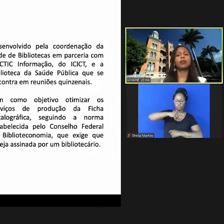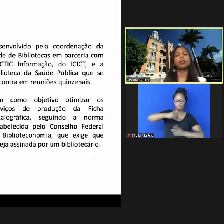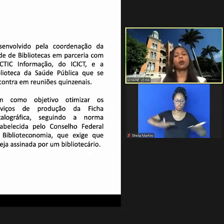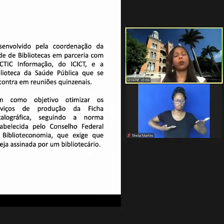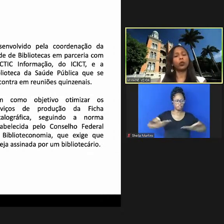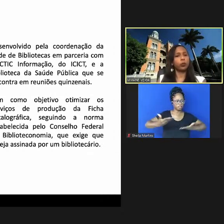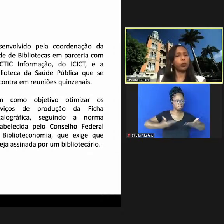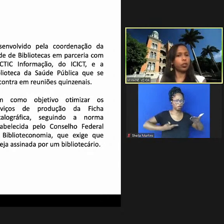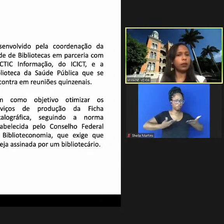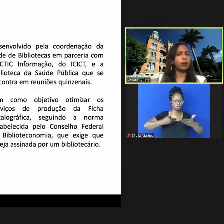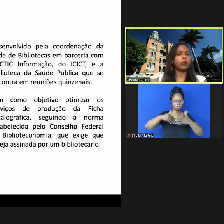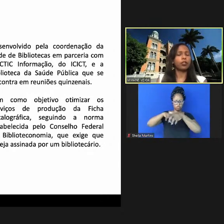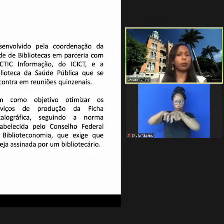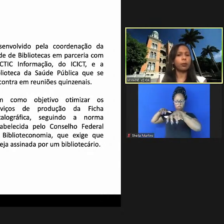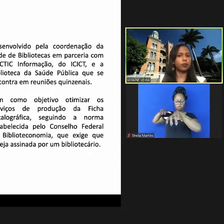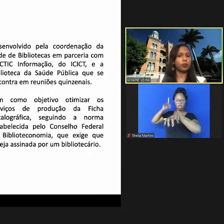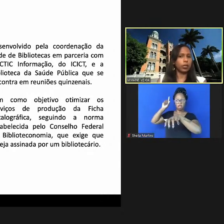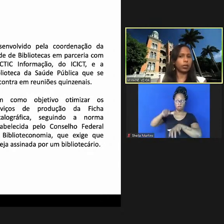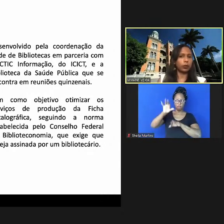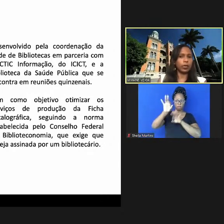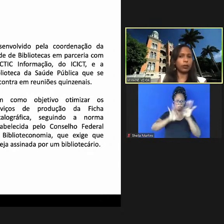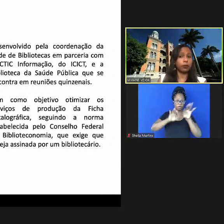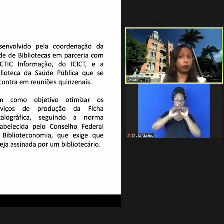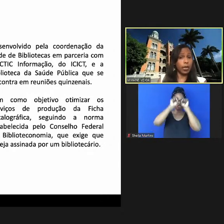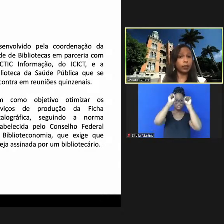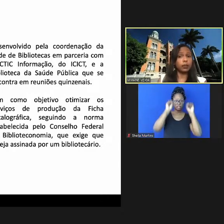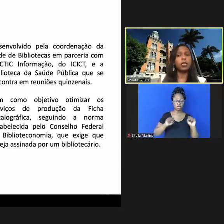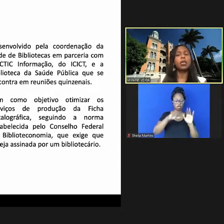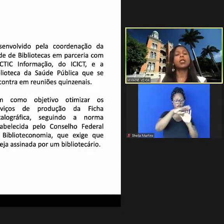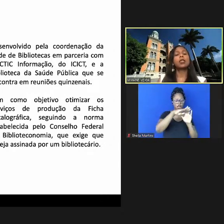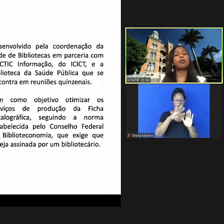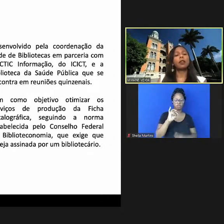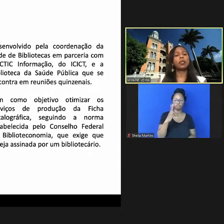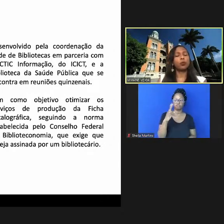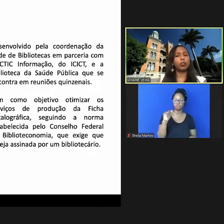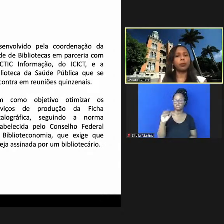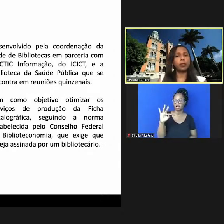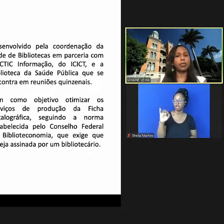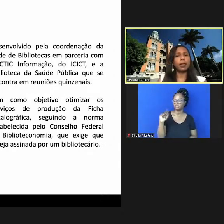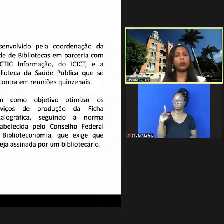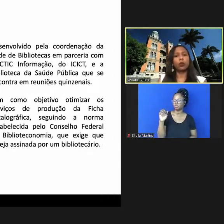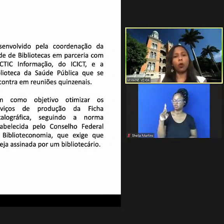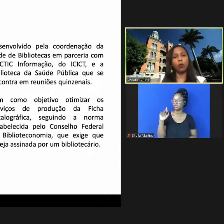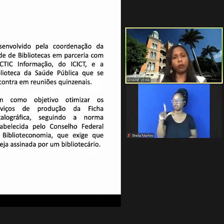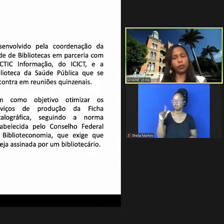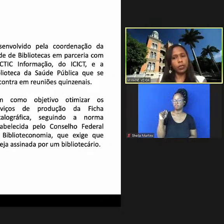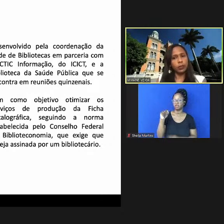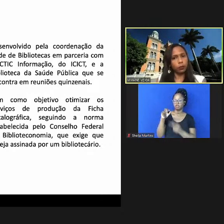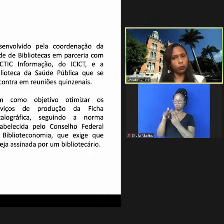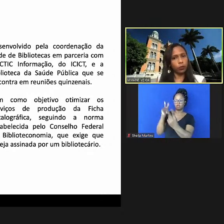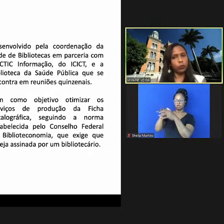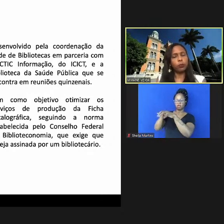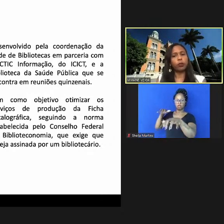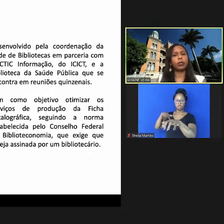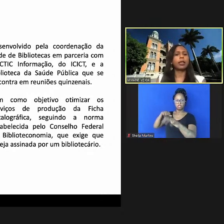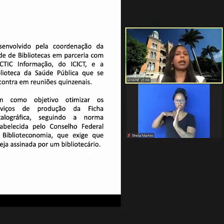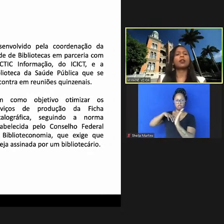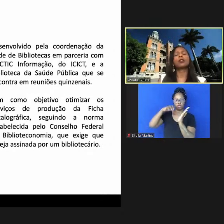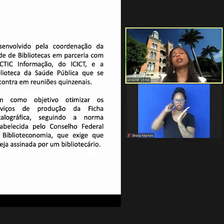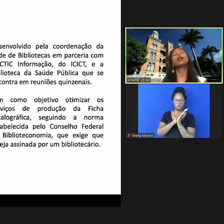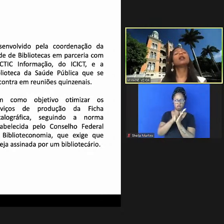online isso aqui é um outro projeto que é o sistema de ficha catalográfica online que vai estar disponibilizado com validação dos